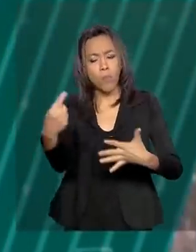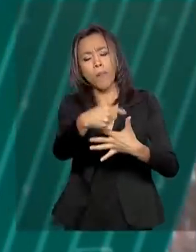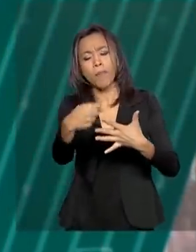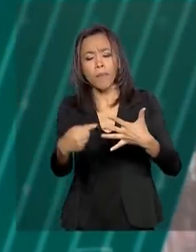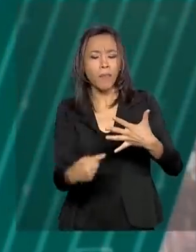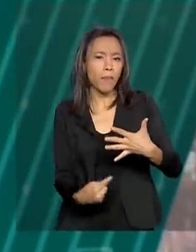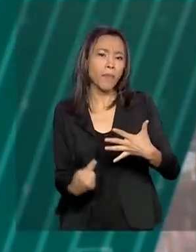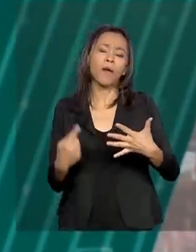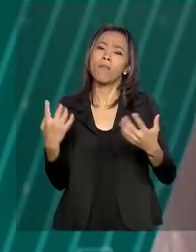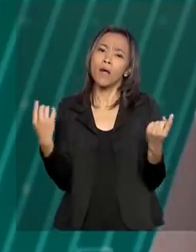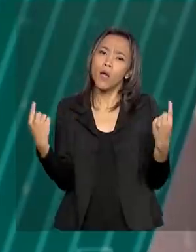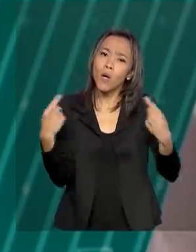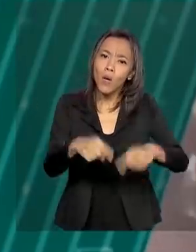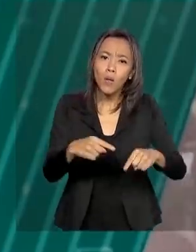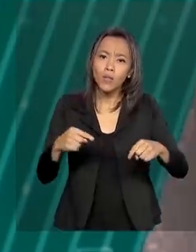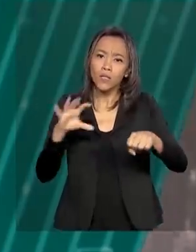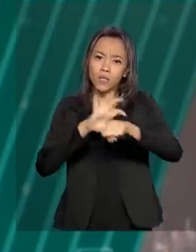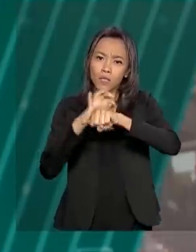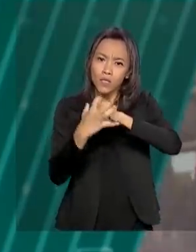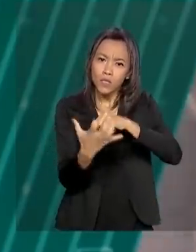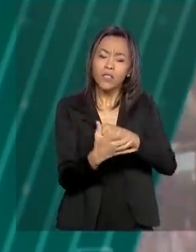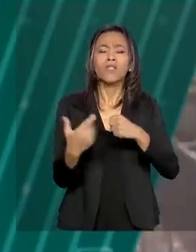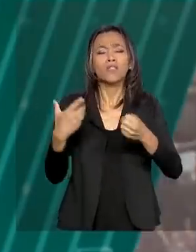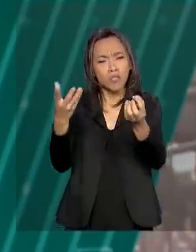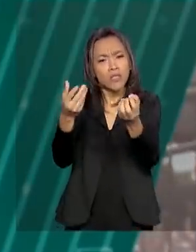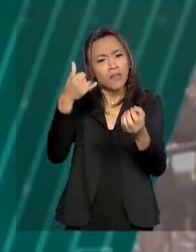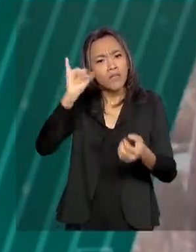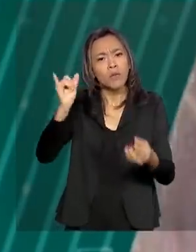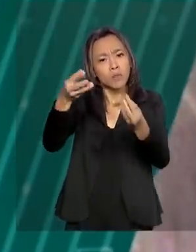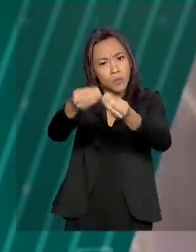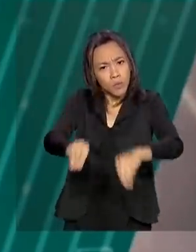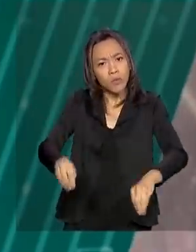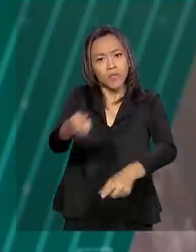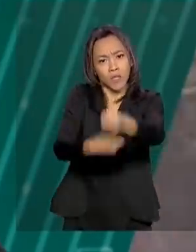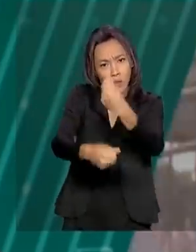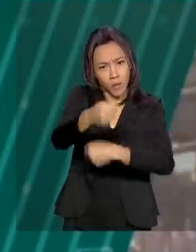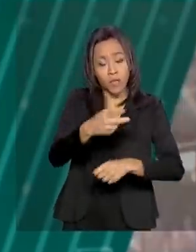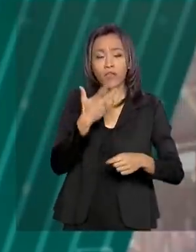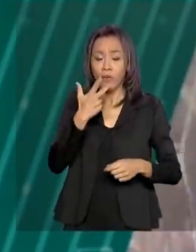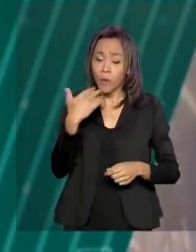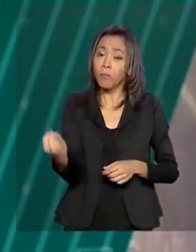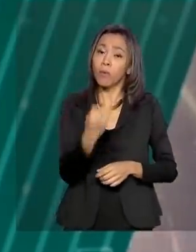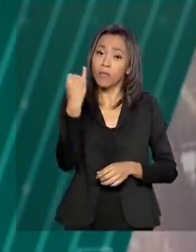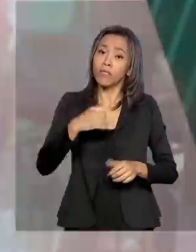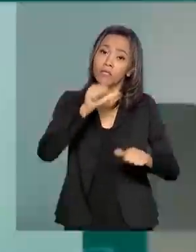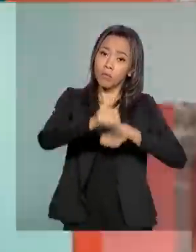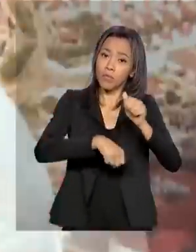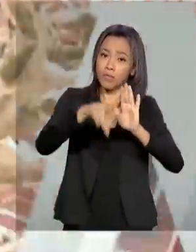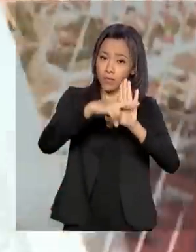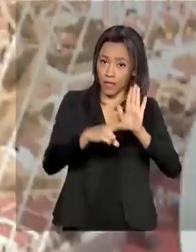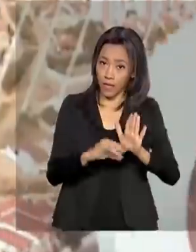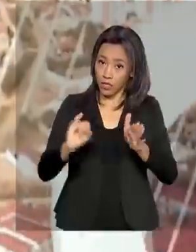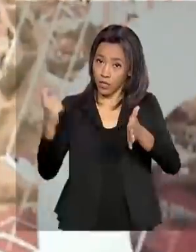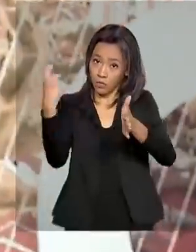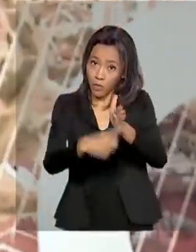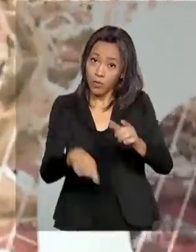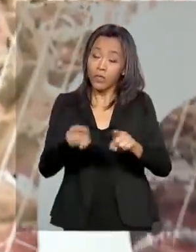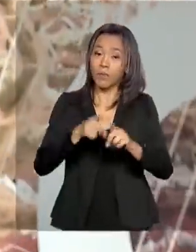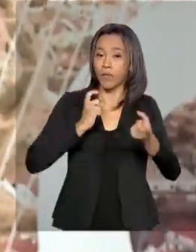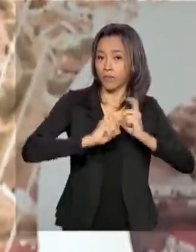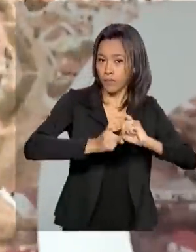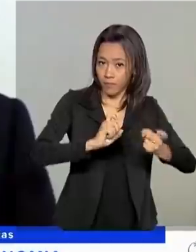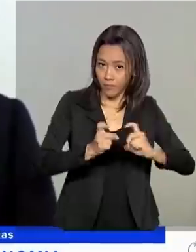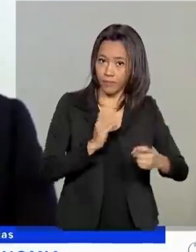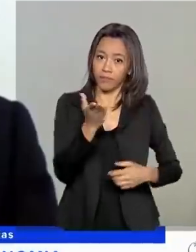impactos da Covid-19 na economia e defendeu a retomada de reformas estruturantes, como a tributária e administrativa.